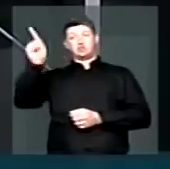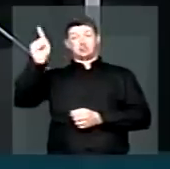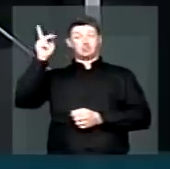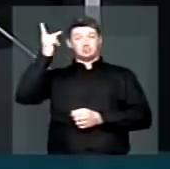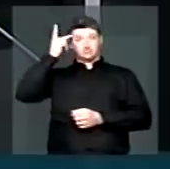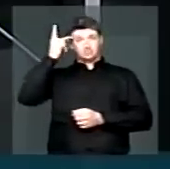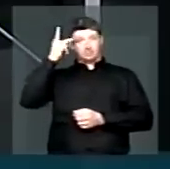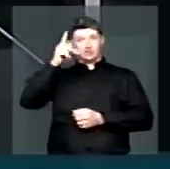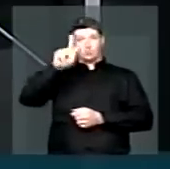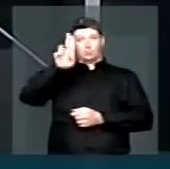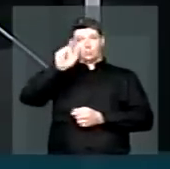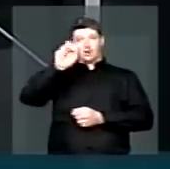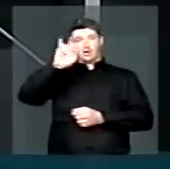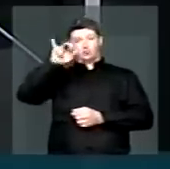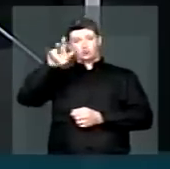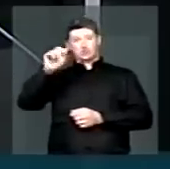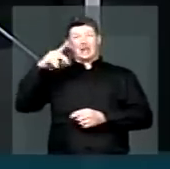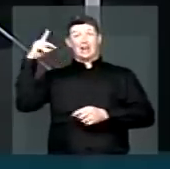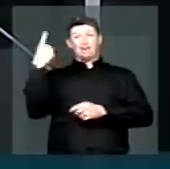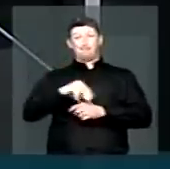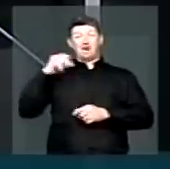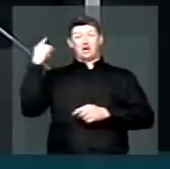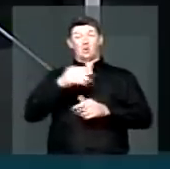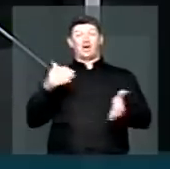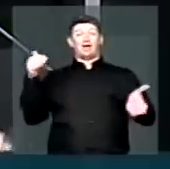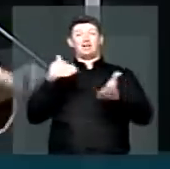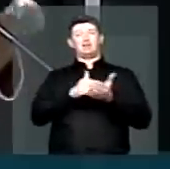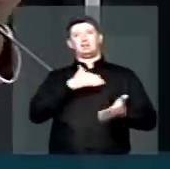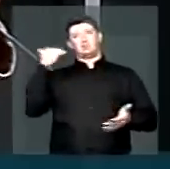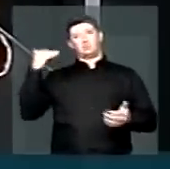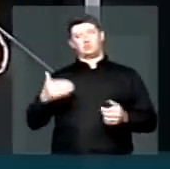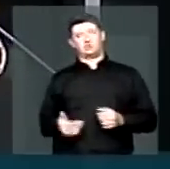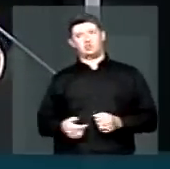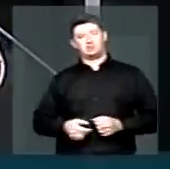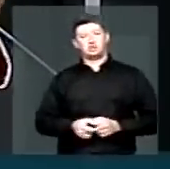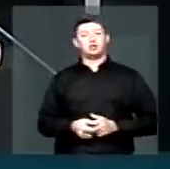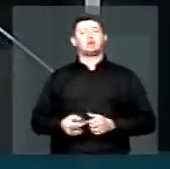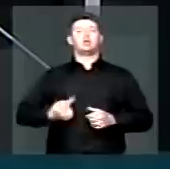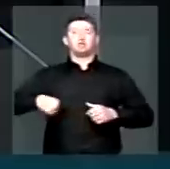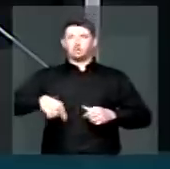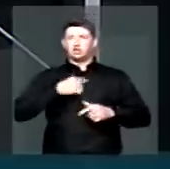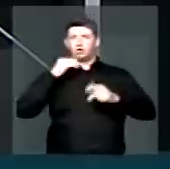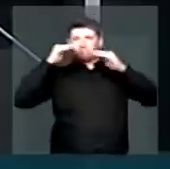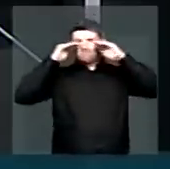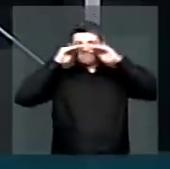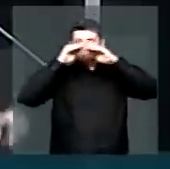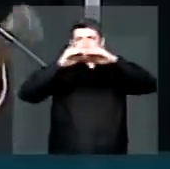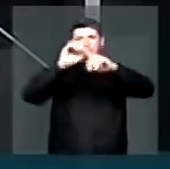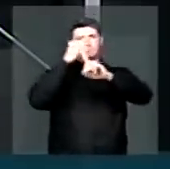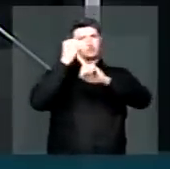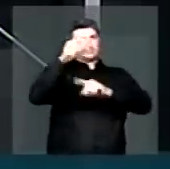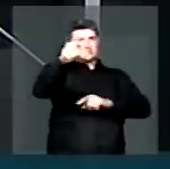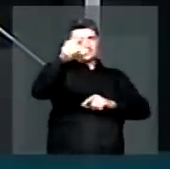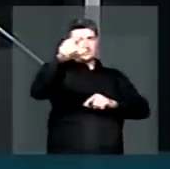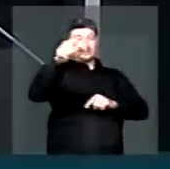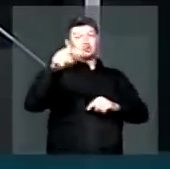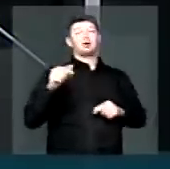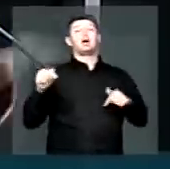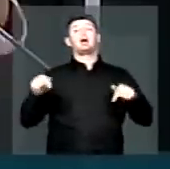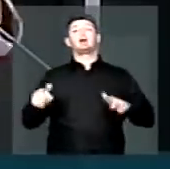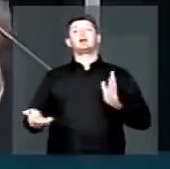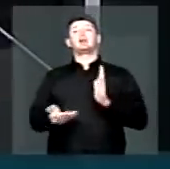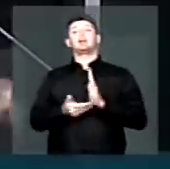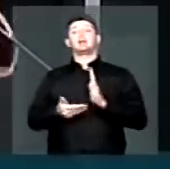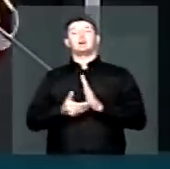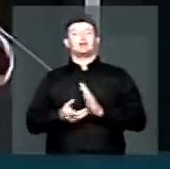foi linchada e levada até a morte. Nós queremos dizer à sociedade, a esta casa,